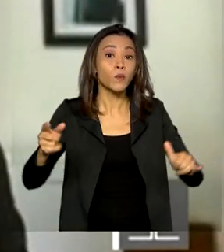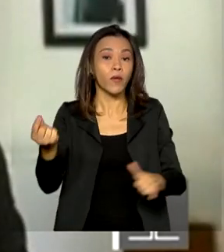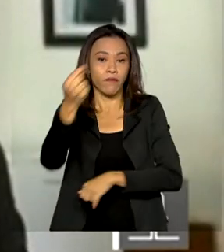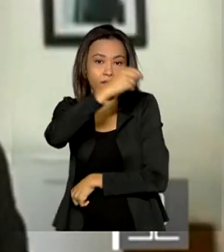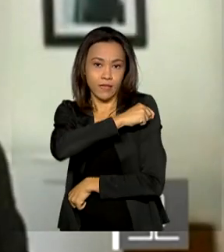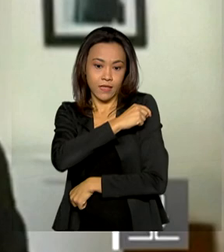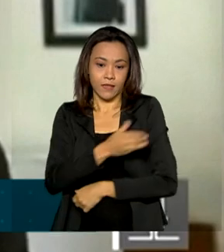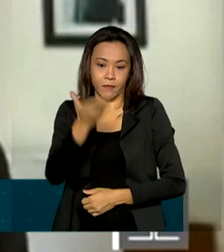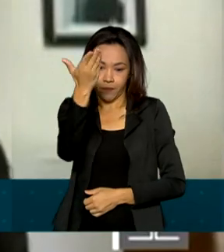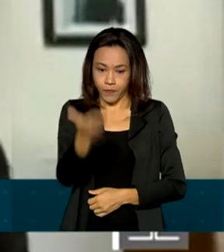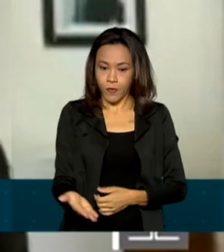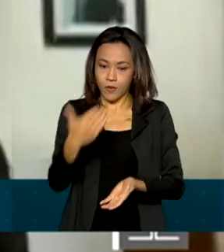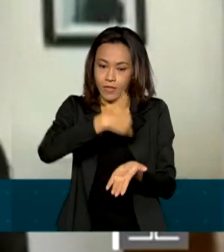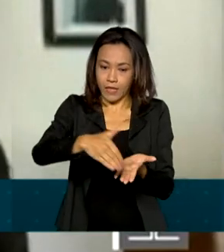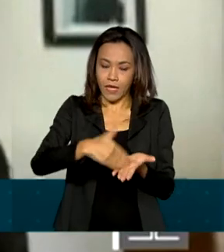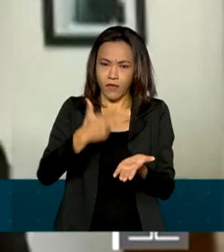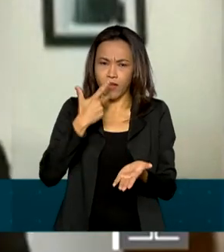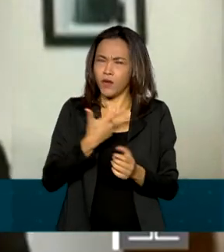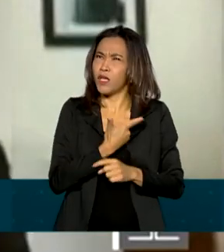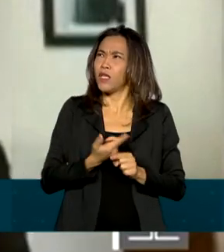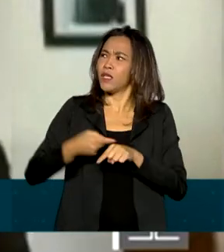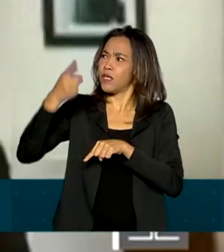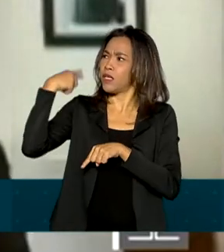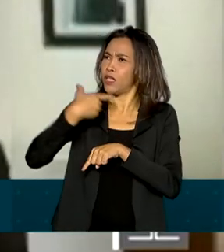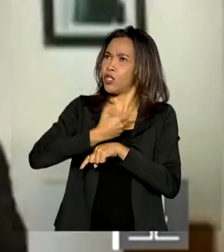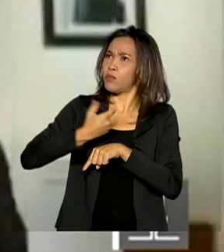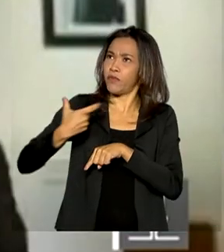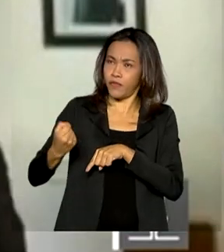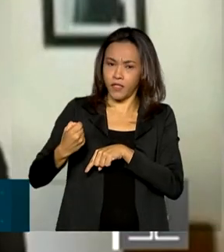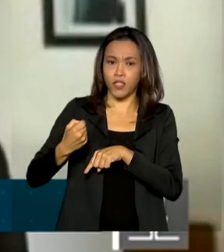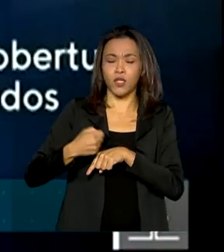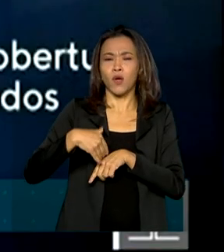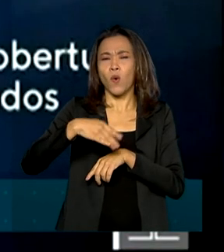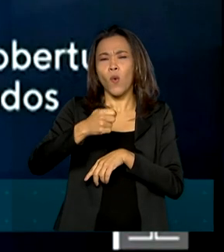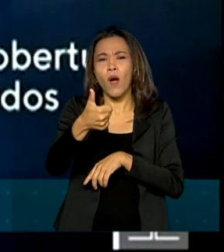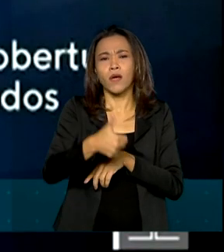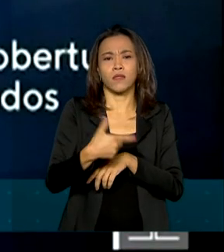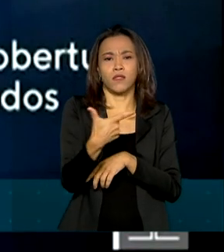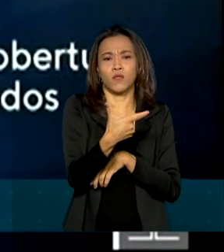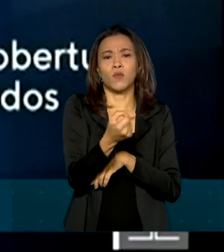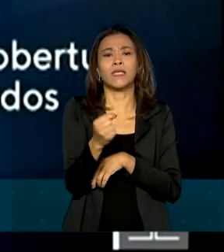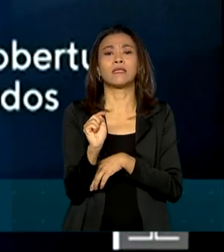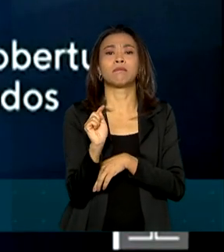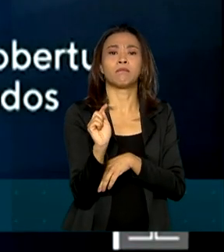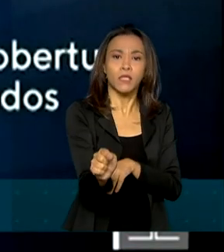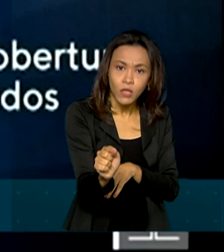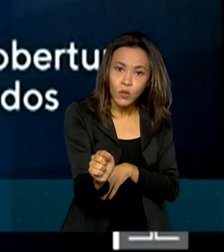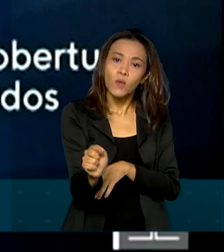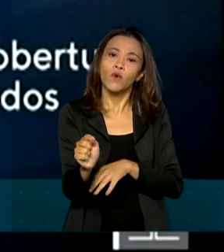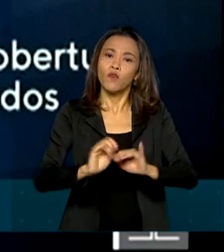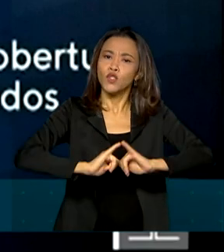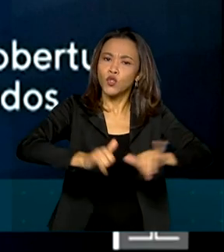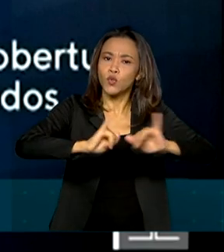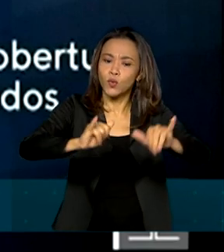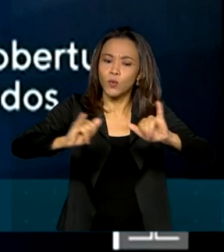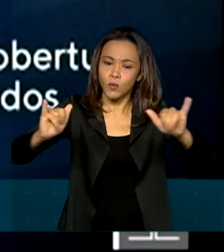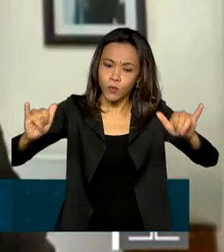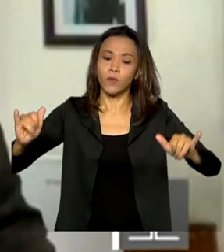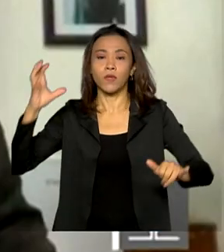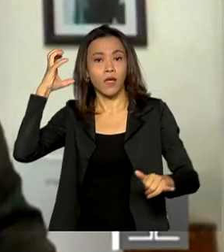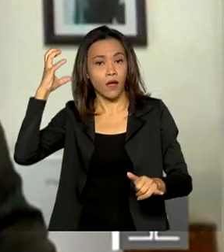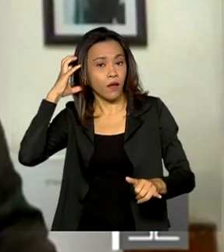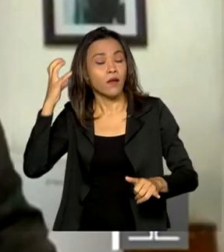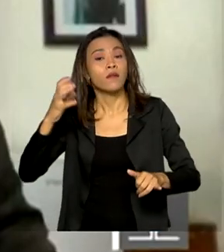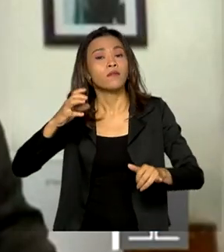em 2020 foram realizadas quase 200 mil inserções em mais de 2 mil emissoras de rádio em todo o país.